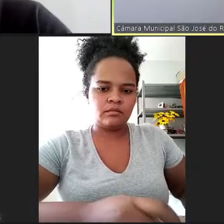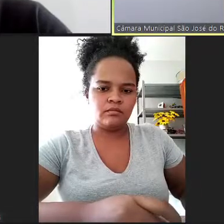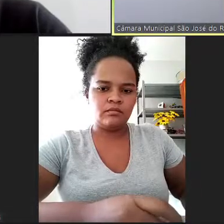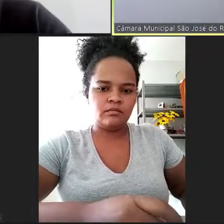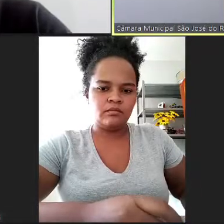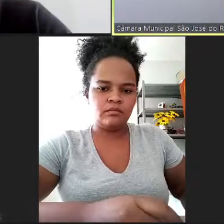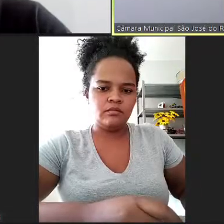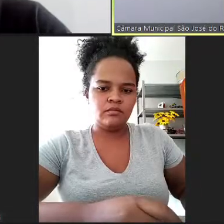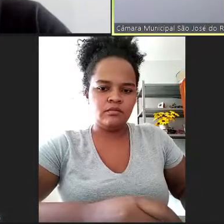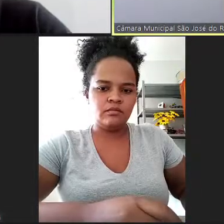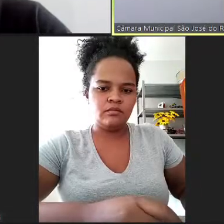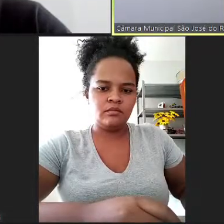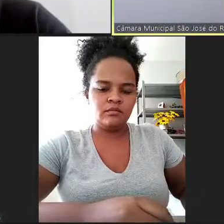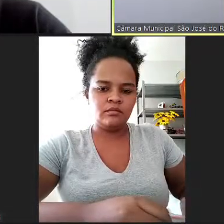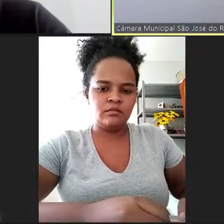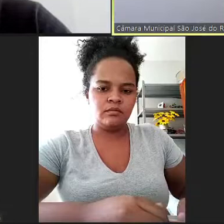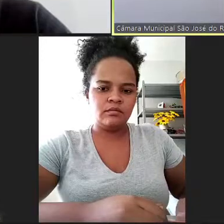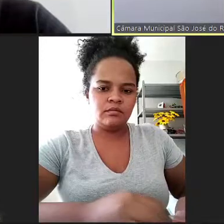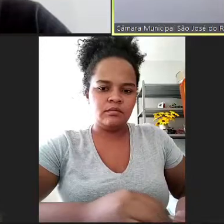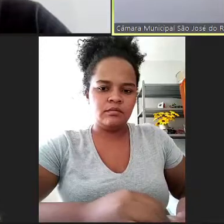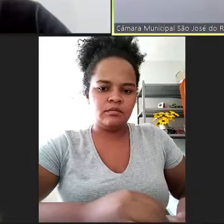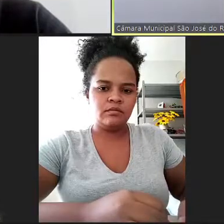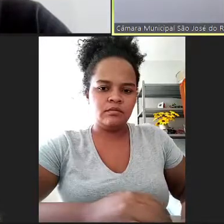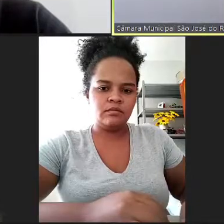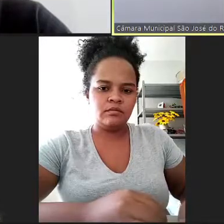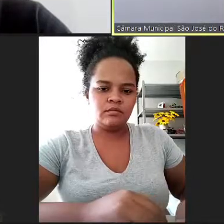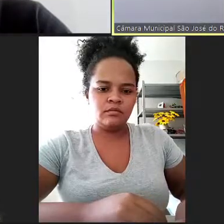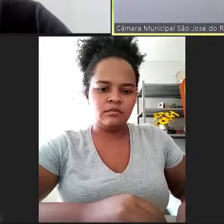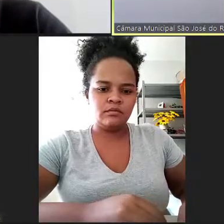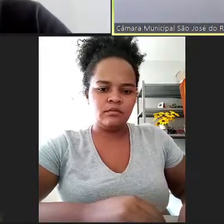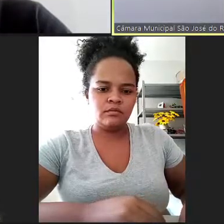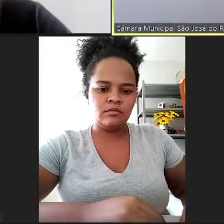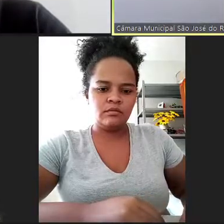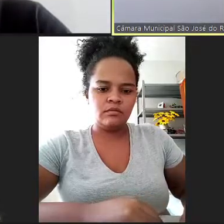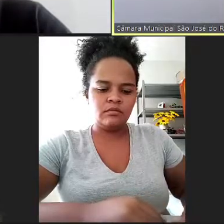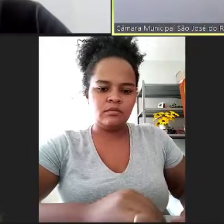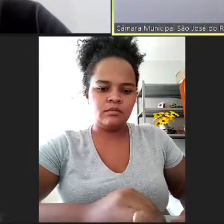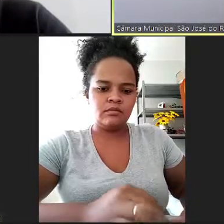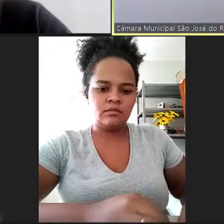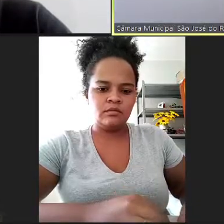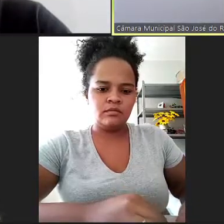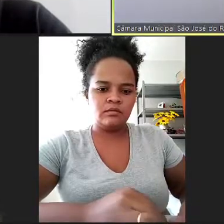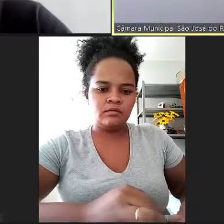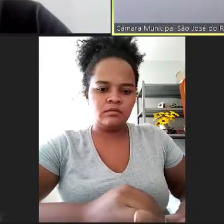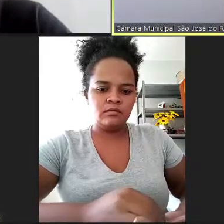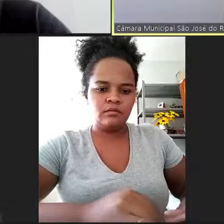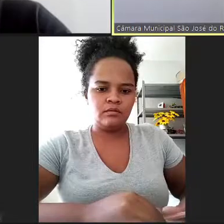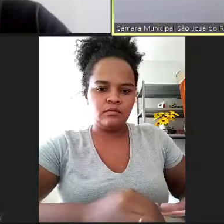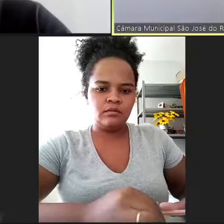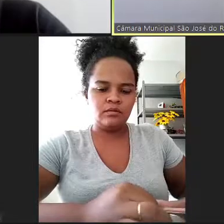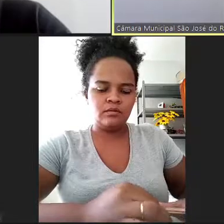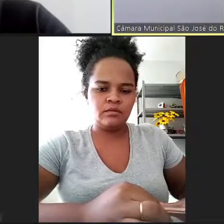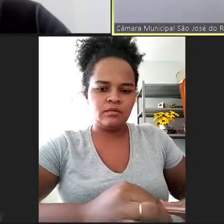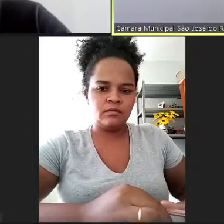No encerramento desta homenagem pela data de fundação do município, agradecemos aos aqui presentes que acompanharam, bem